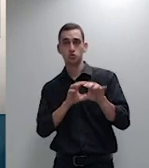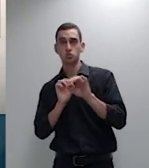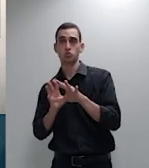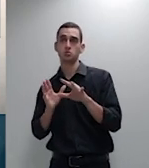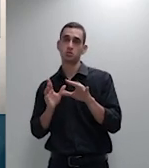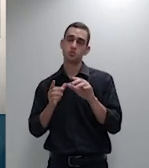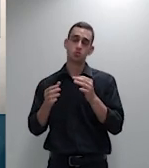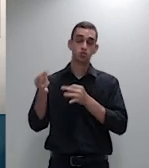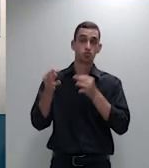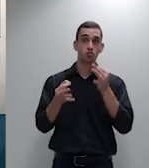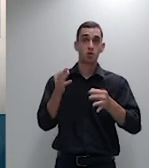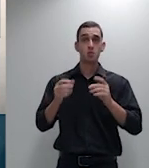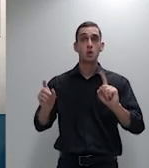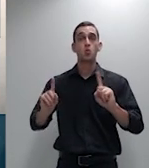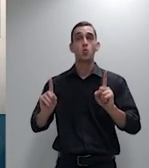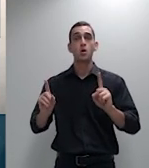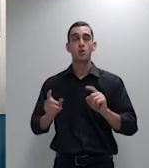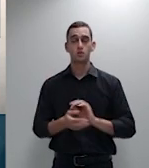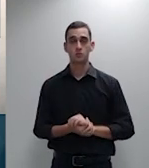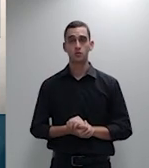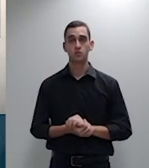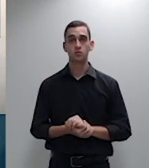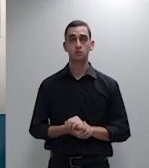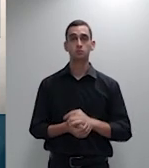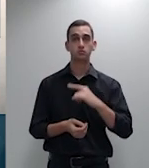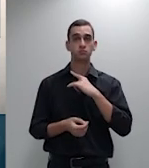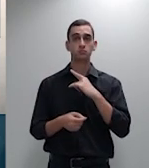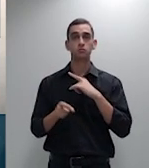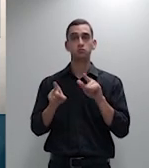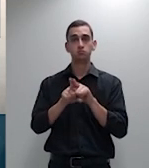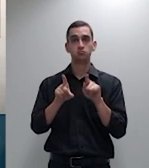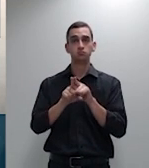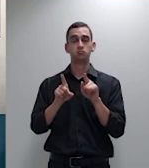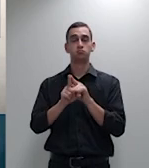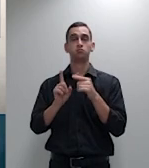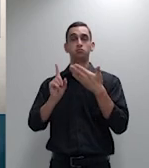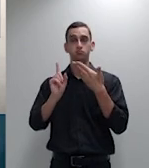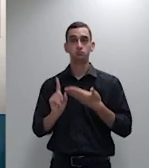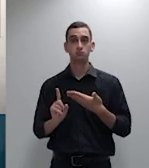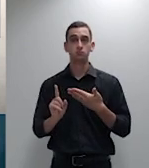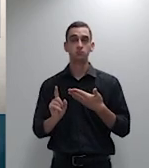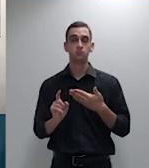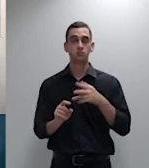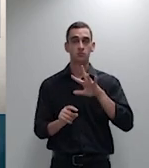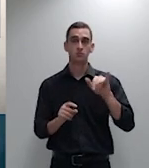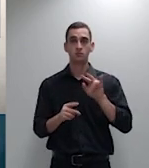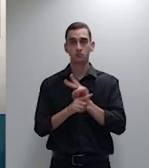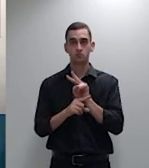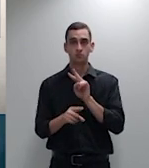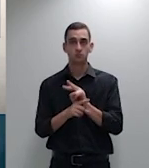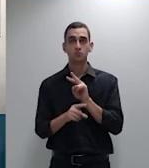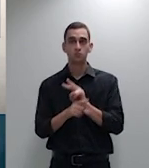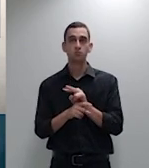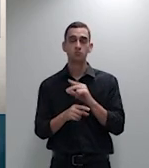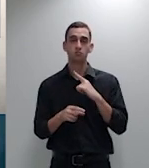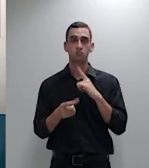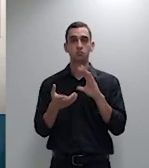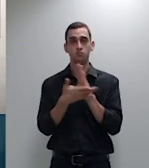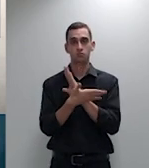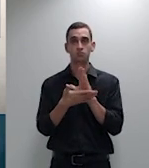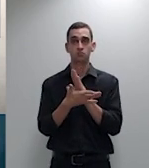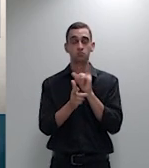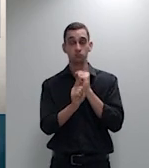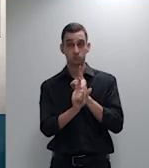o que diz a recorrente da defesa da sua inconformidade nada mais faz